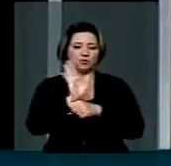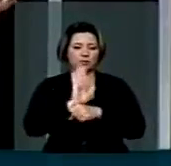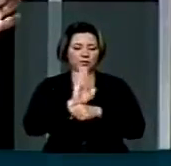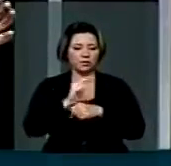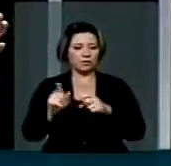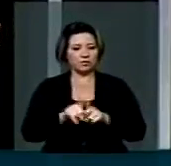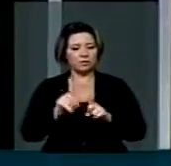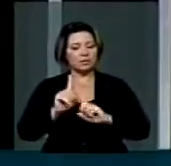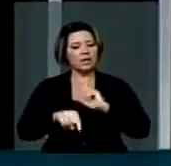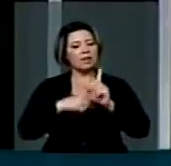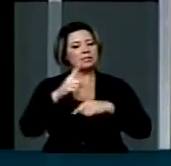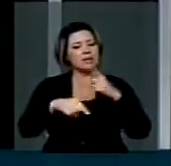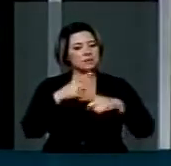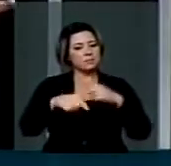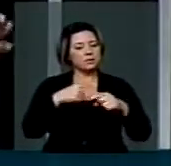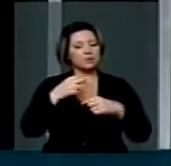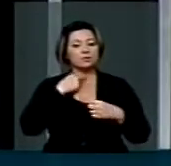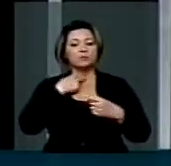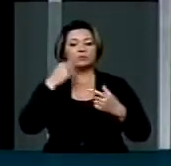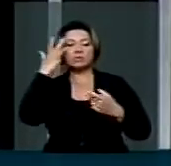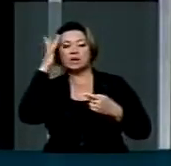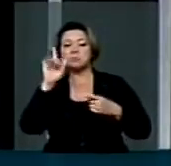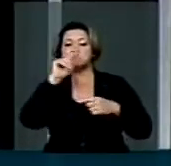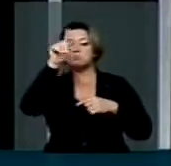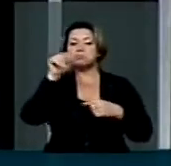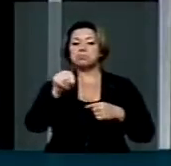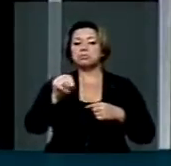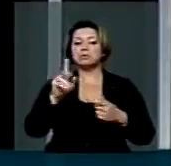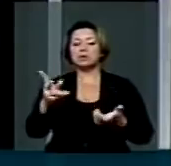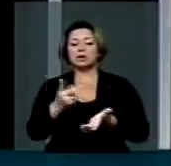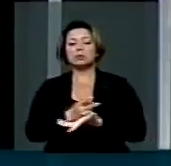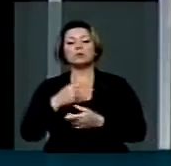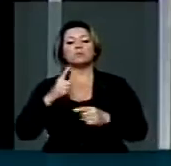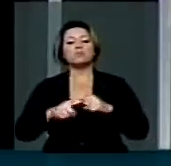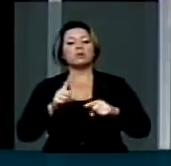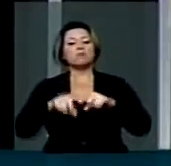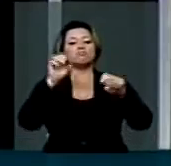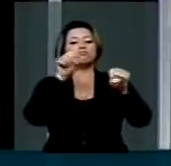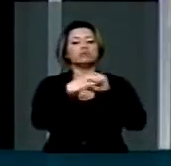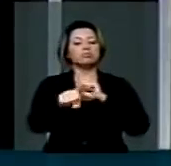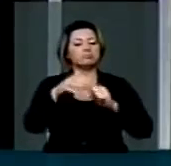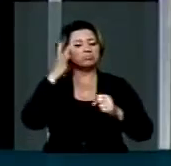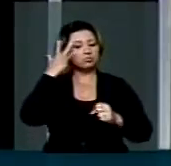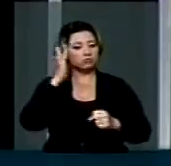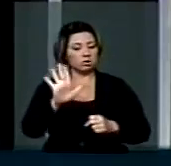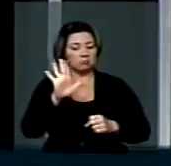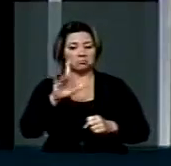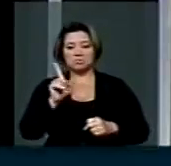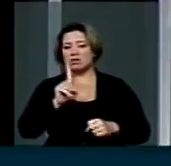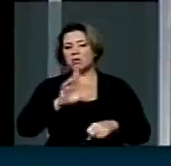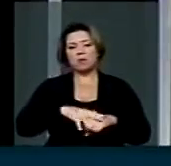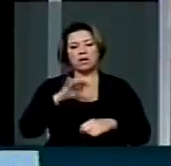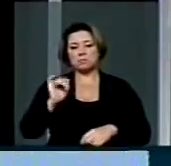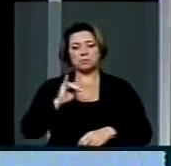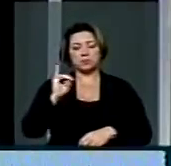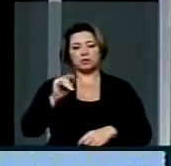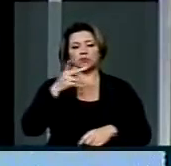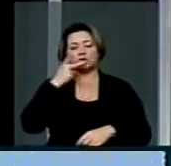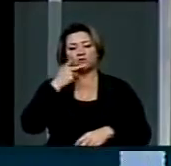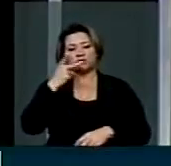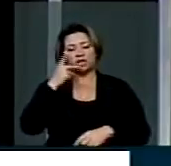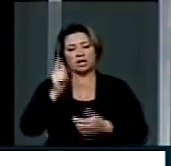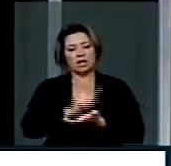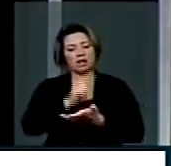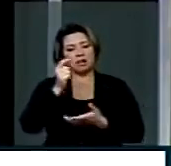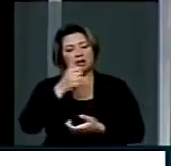severas privações. Nós não sabemos a causa e quem assassinou ainda. Não é importante. O que diz apenas